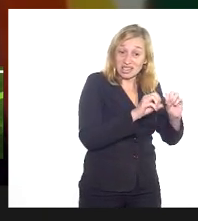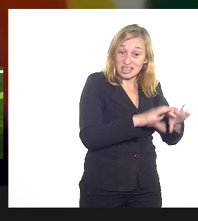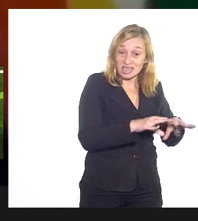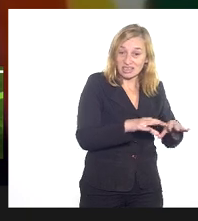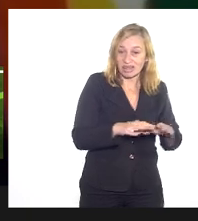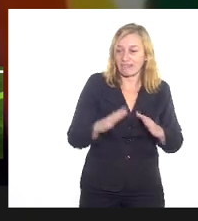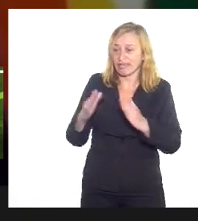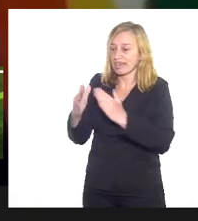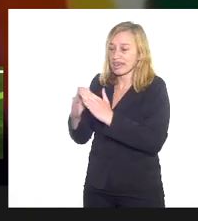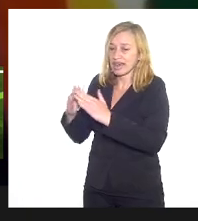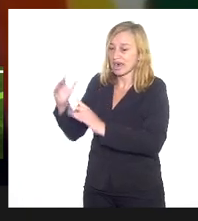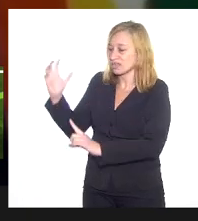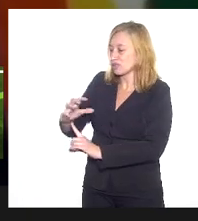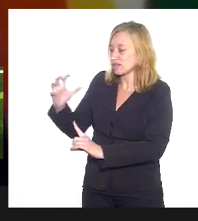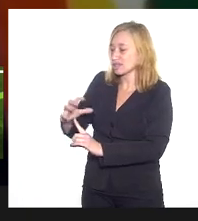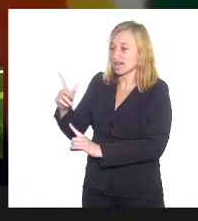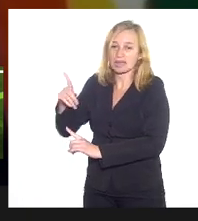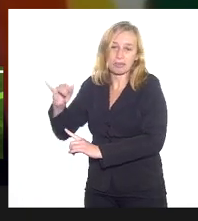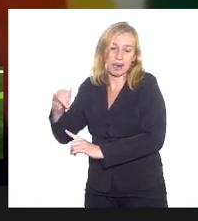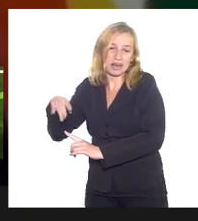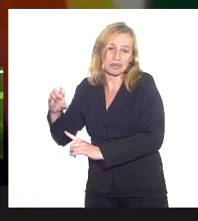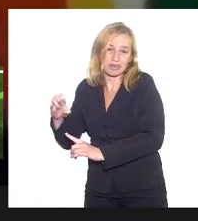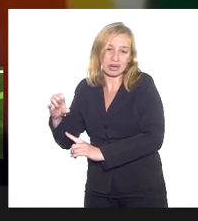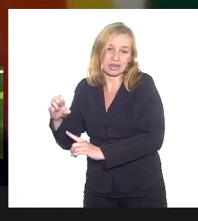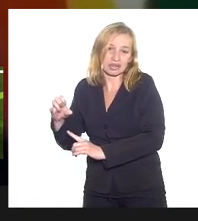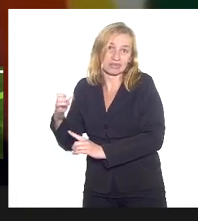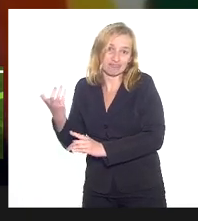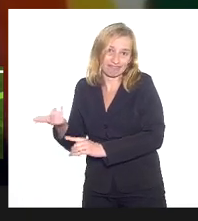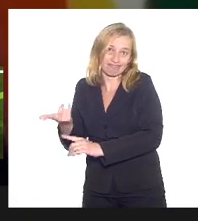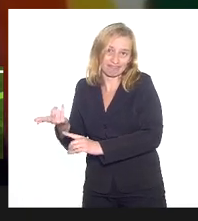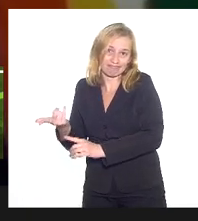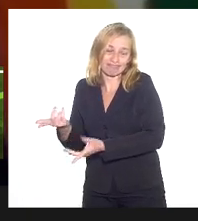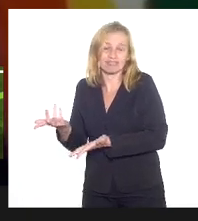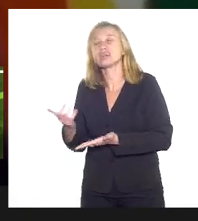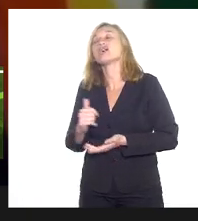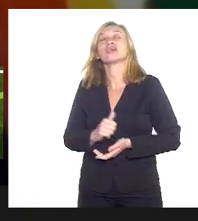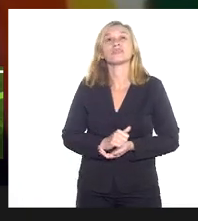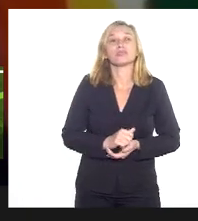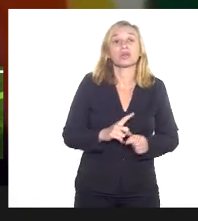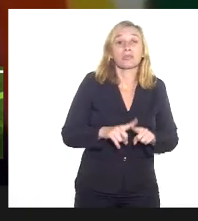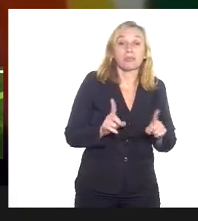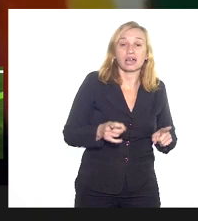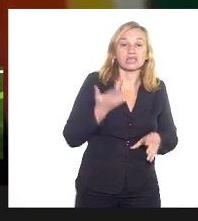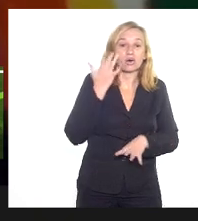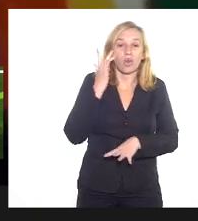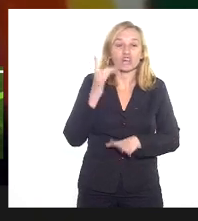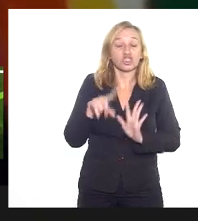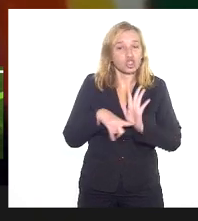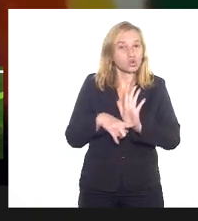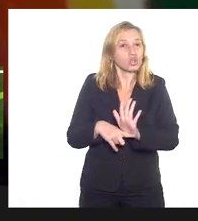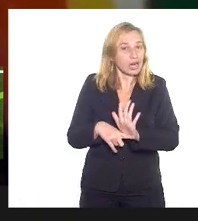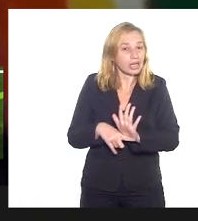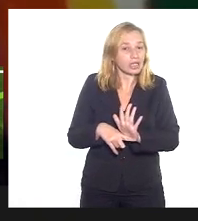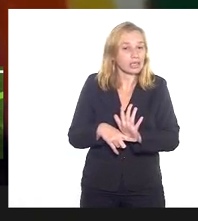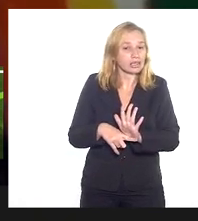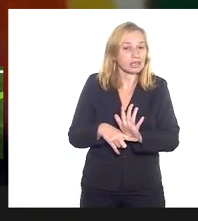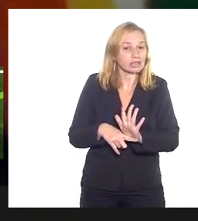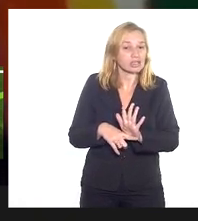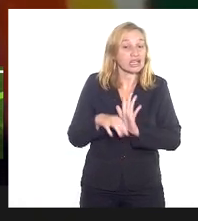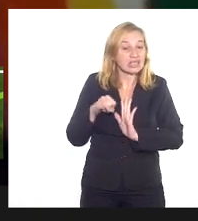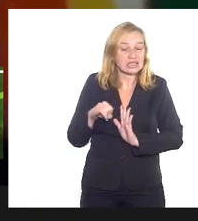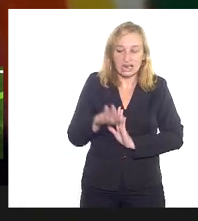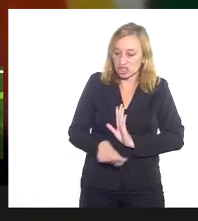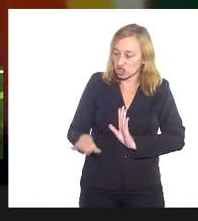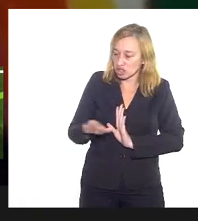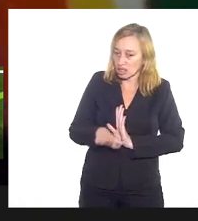obviamente, influenciadas pelos pais, pela educação dentro de casa, mas eu acho que ajudaria muito se as